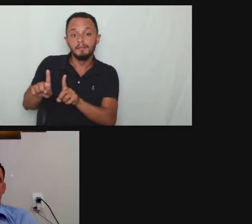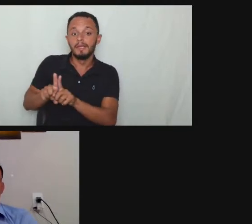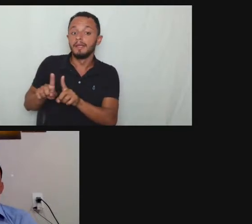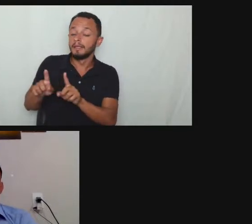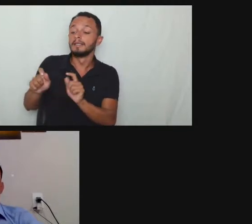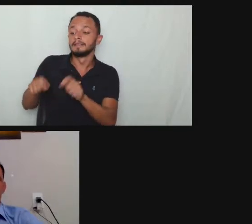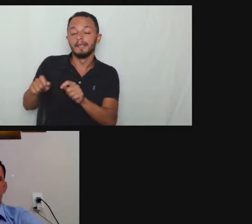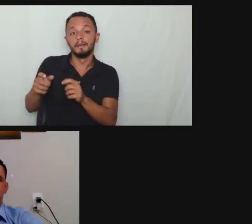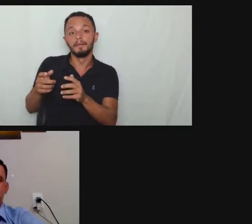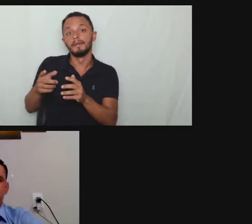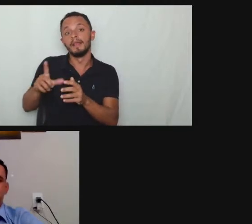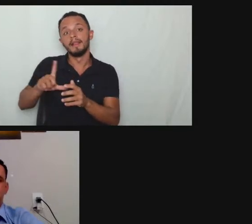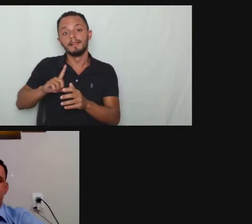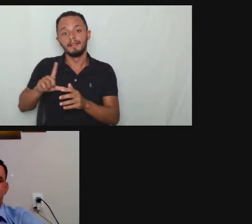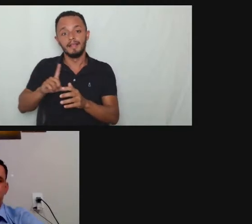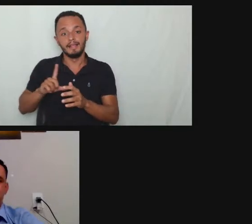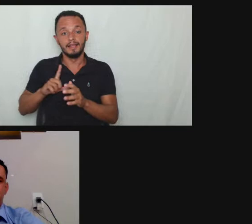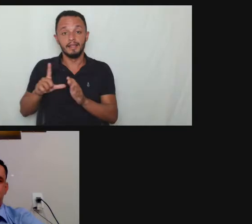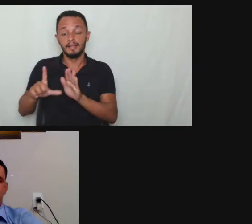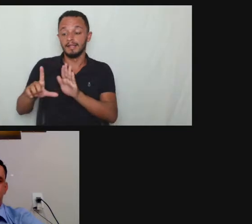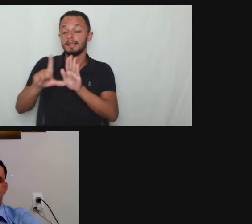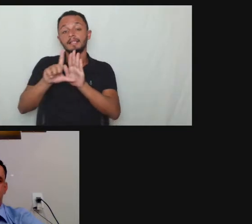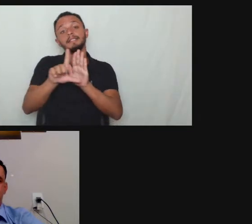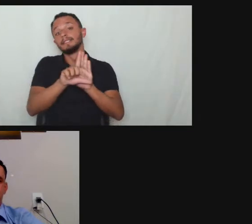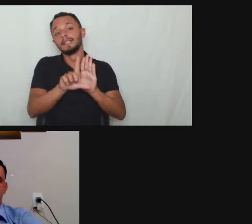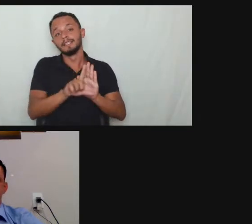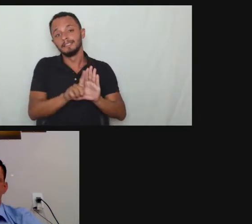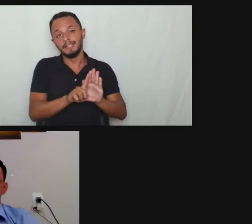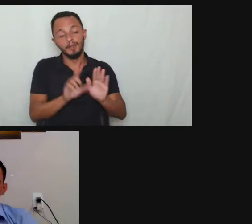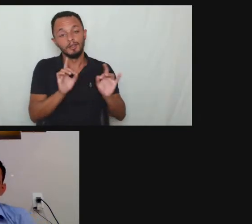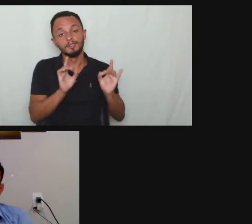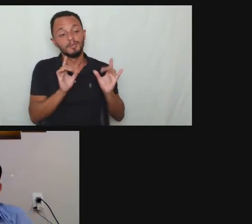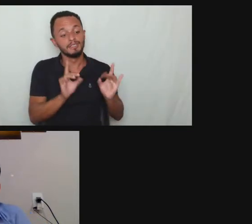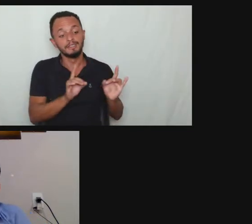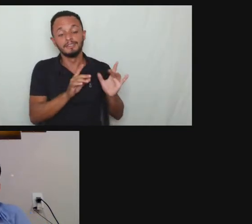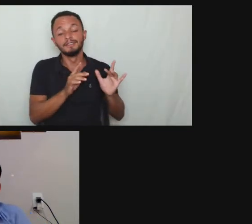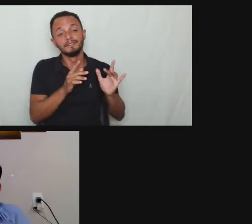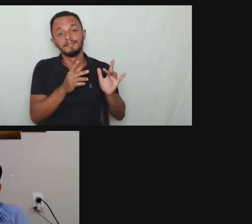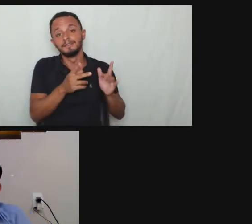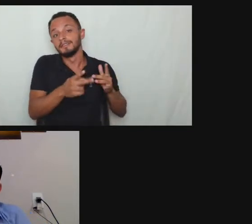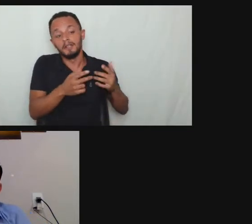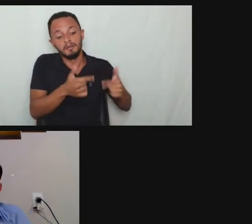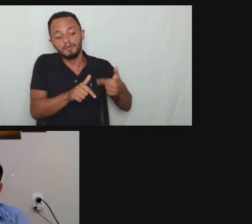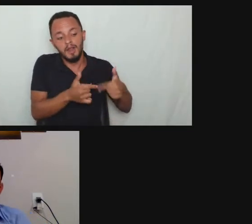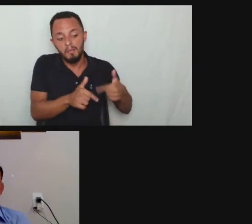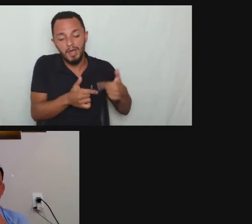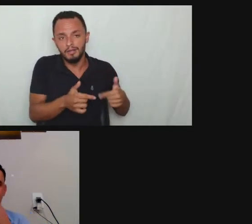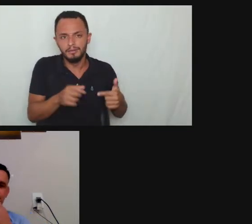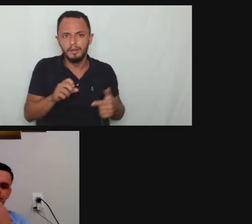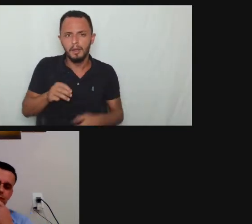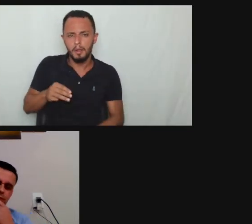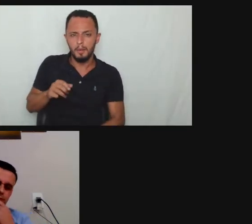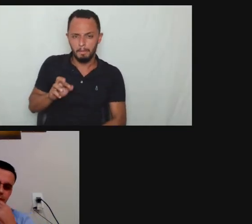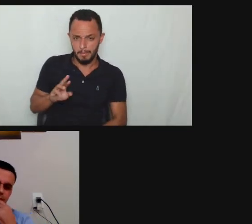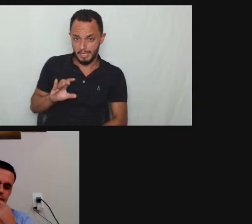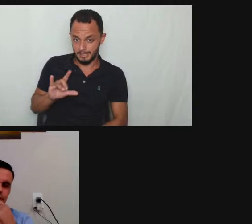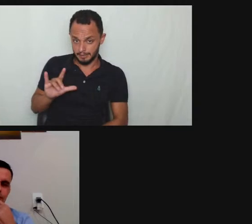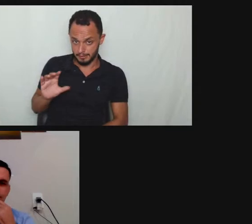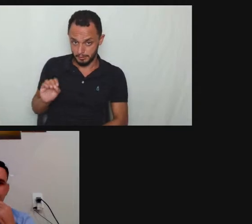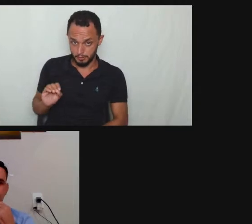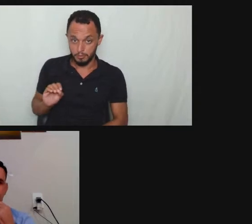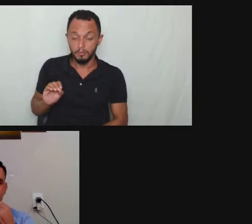nossa legislação específica do trabalho então eu queria Marcelo que você de uma forma geral se desse uma pincelada para a turma né